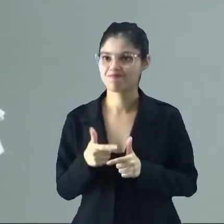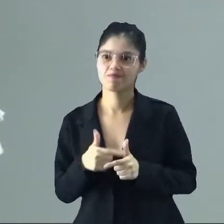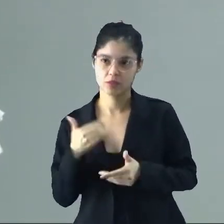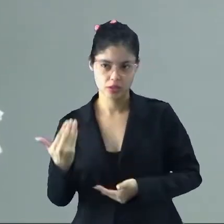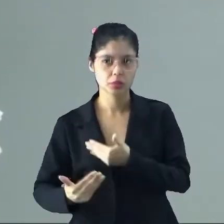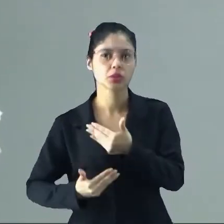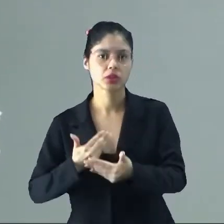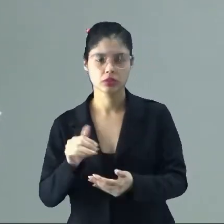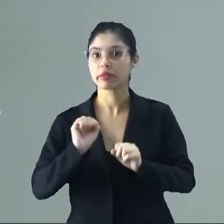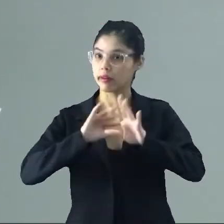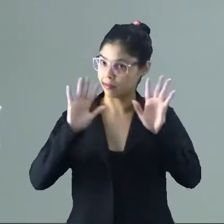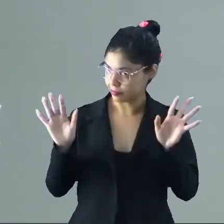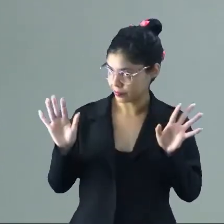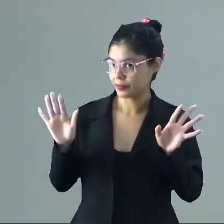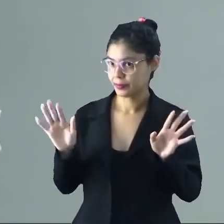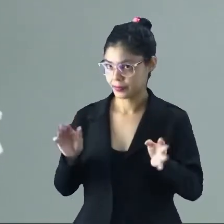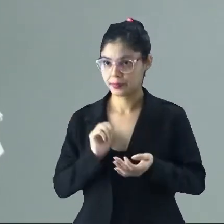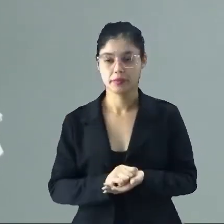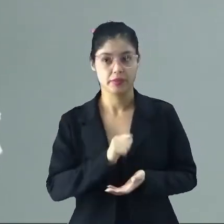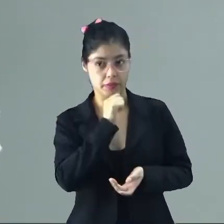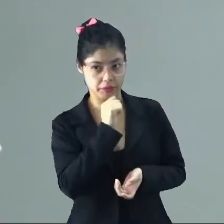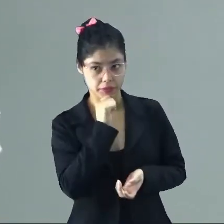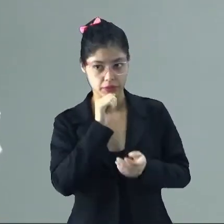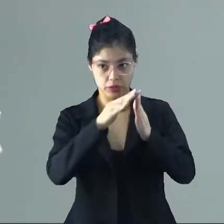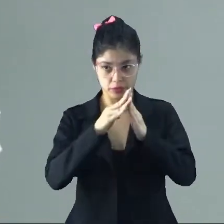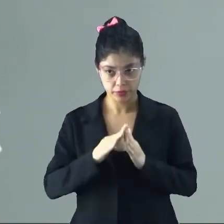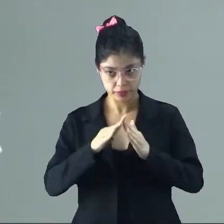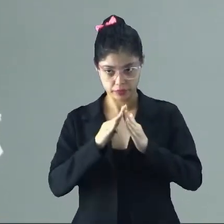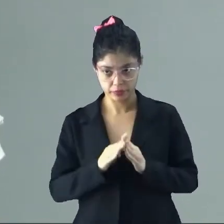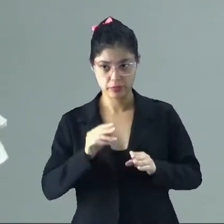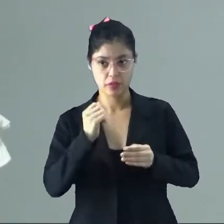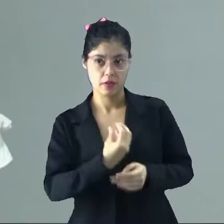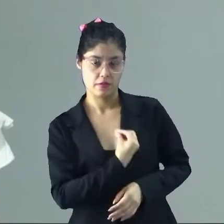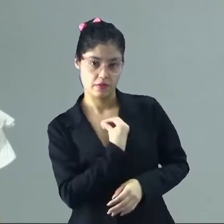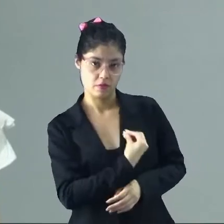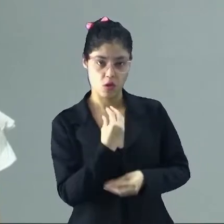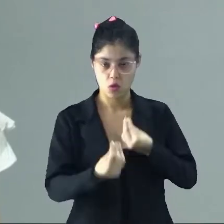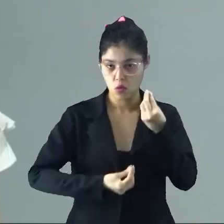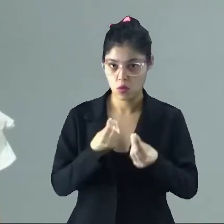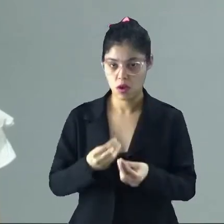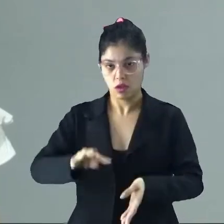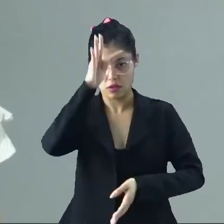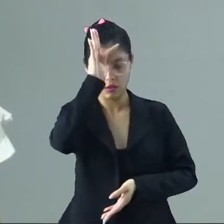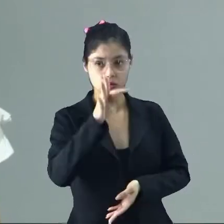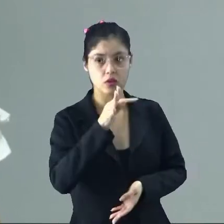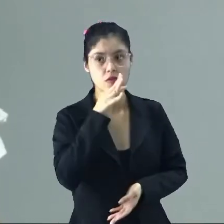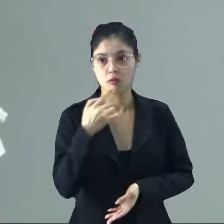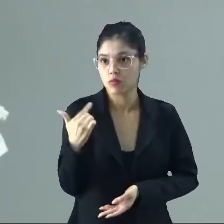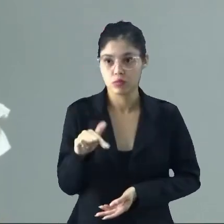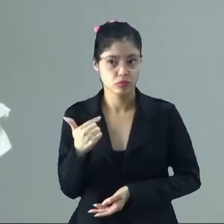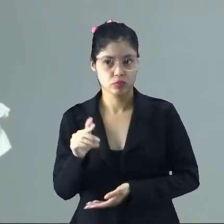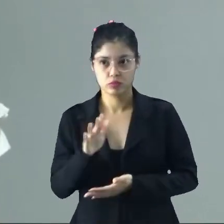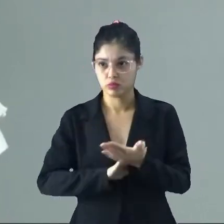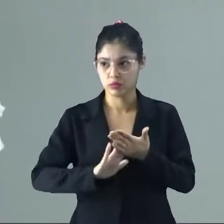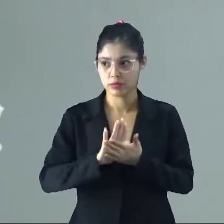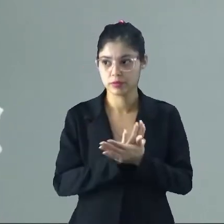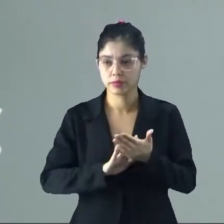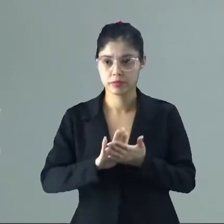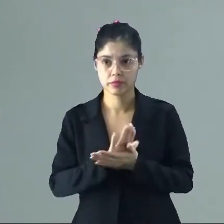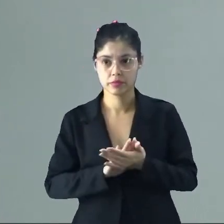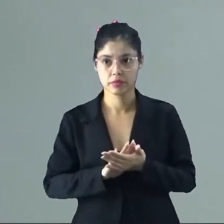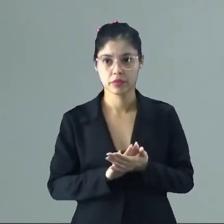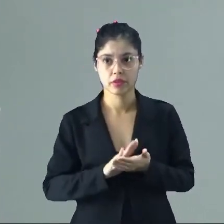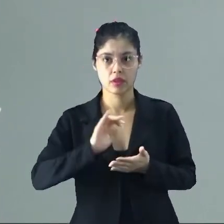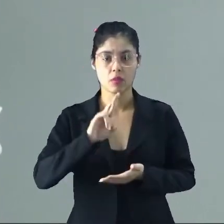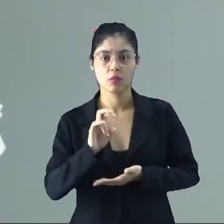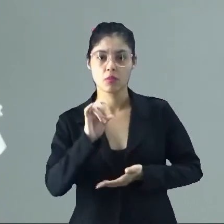nesse processo, claro, né. Eles, habitantes ali, né, vivendo no modo de vida tradicional, não tinham essa vida